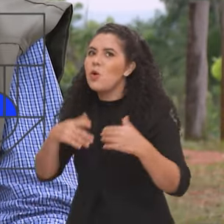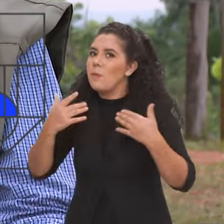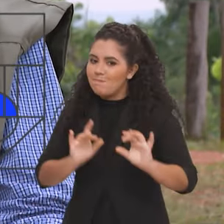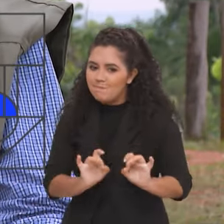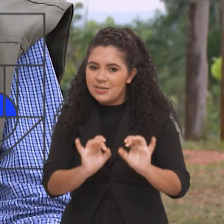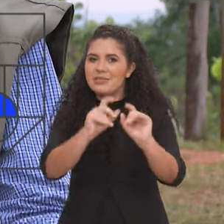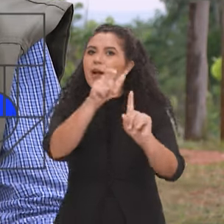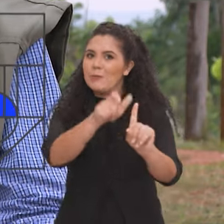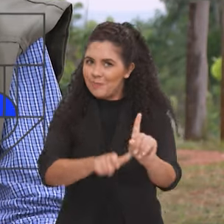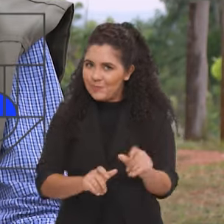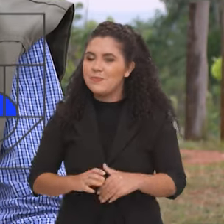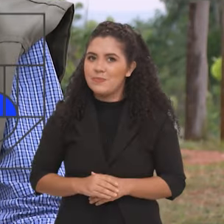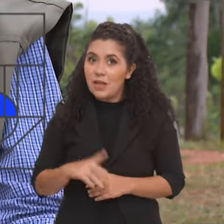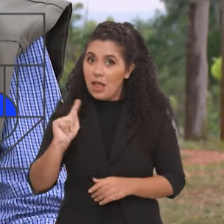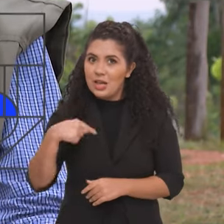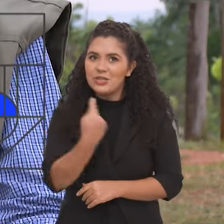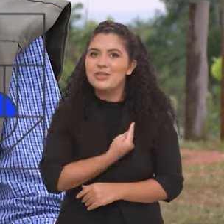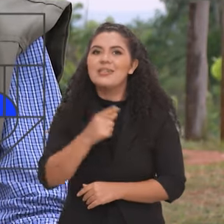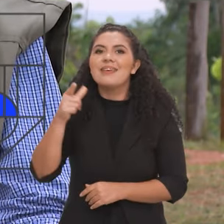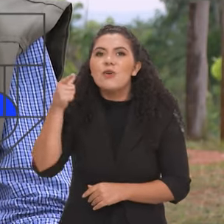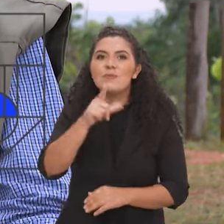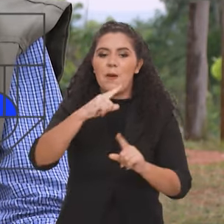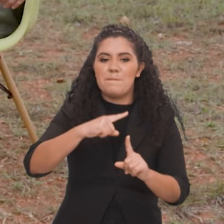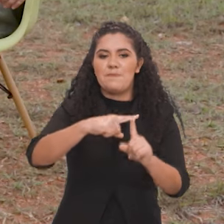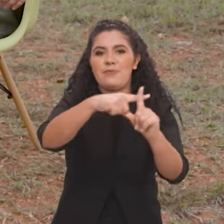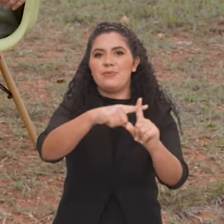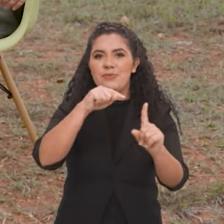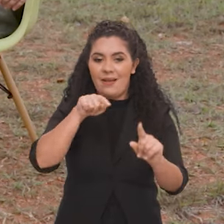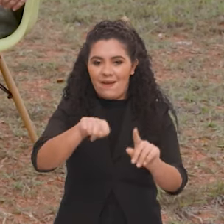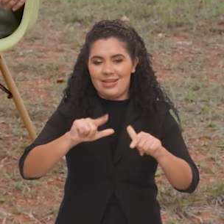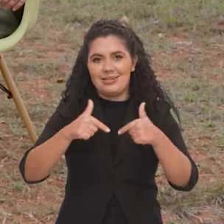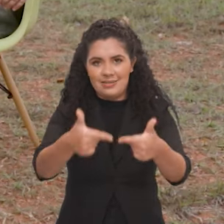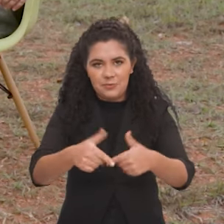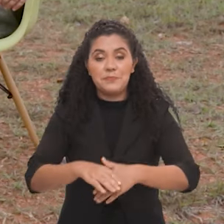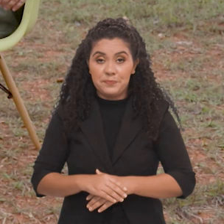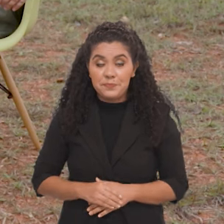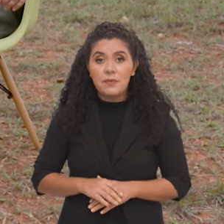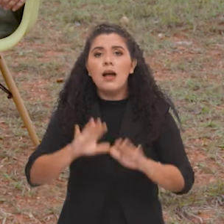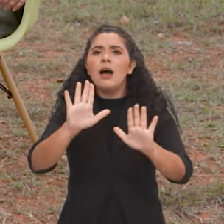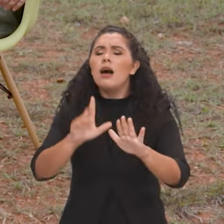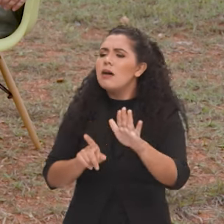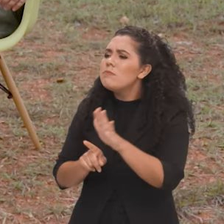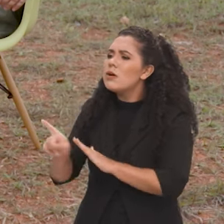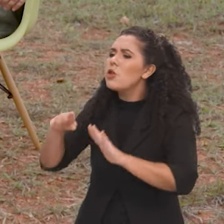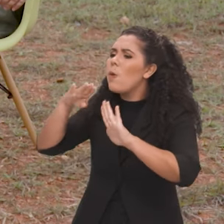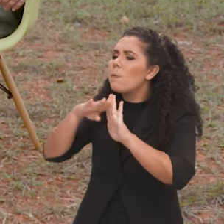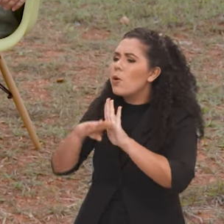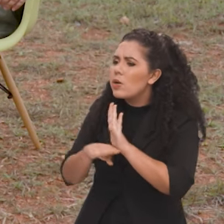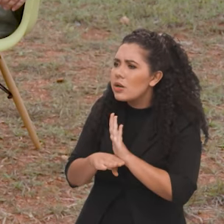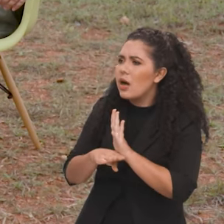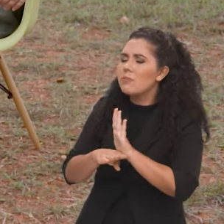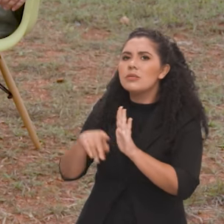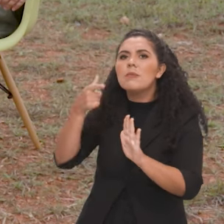especial. Então, acho que todos nós ganhamos com essa prática. E os programas e iniciativas para